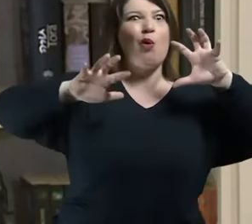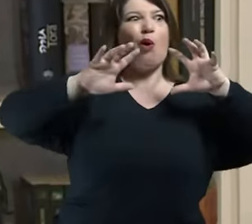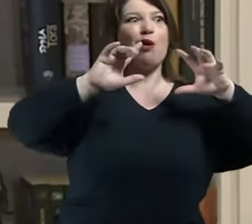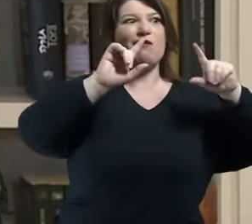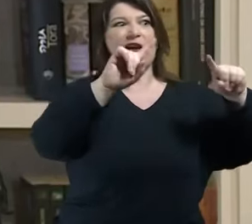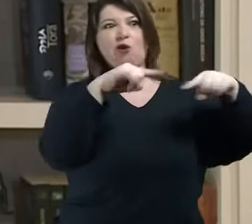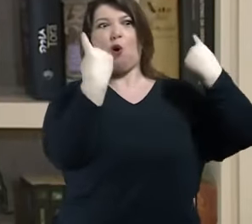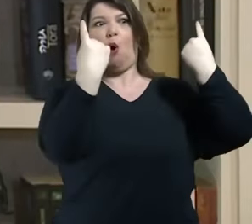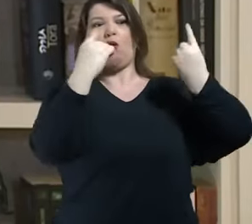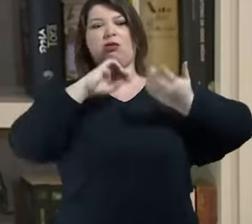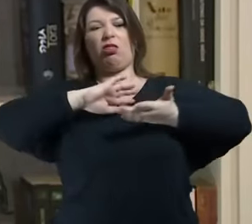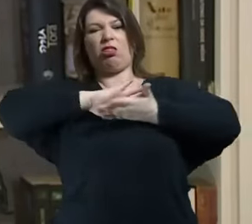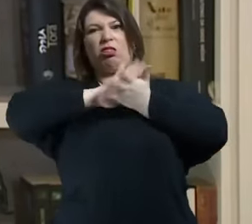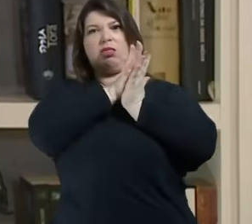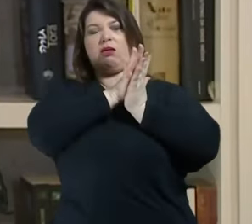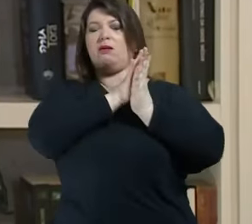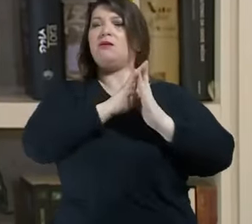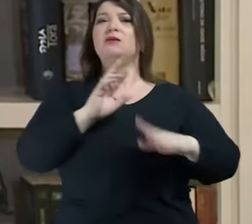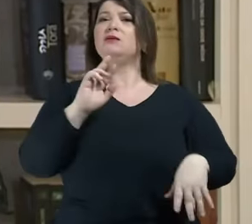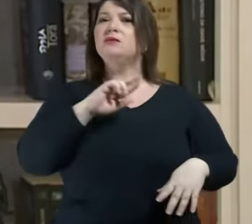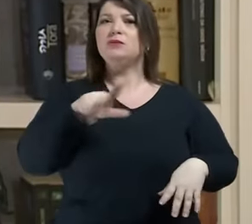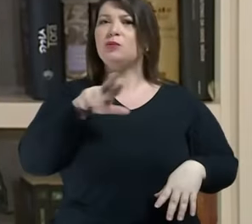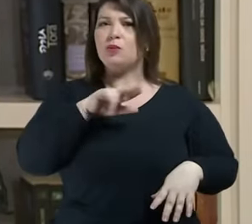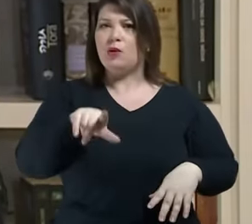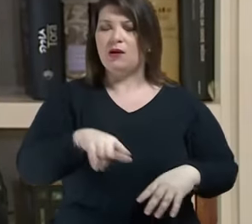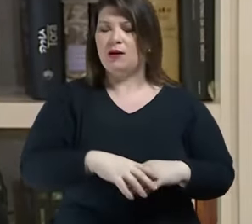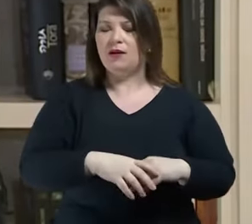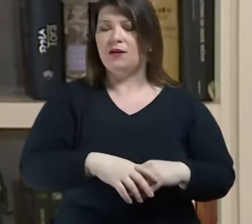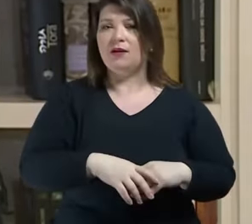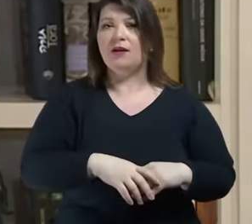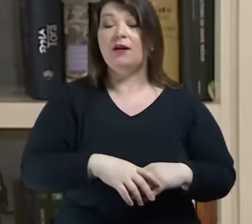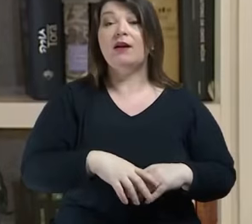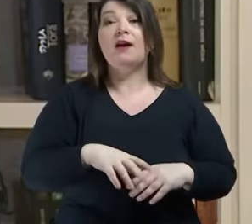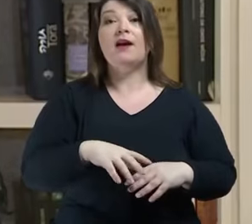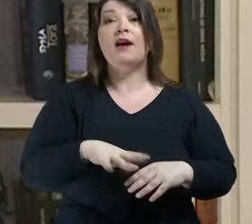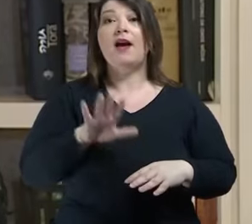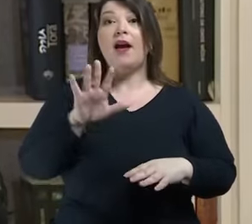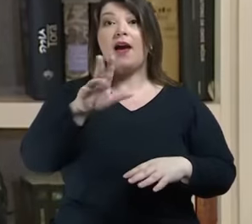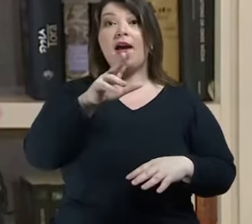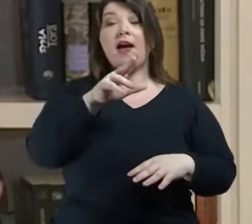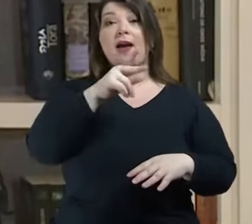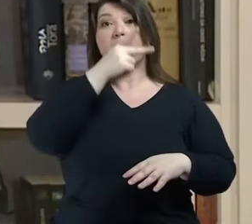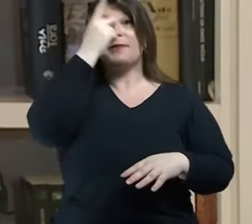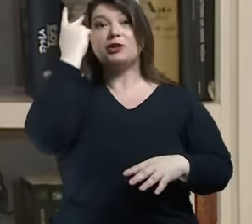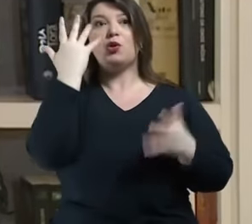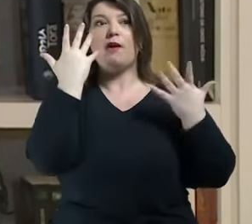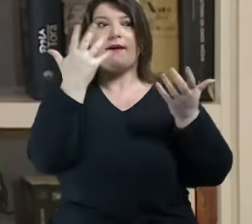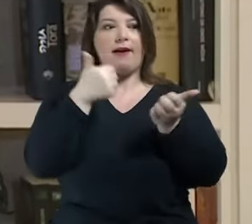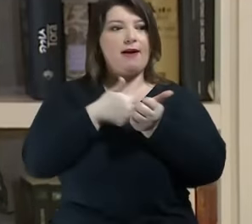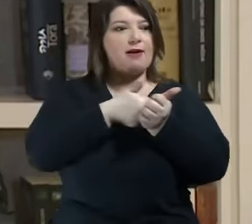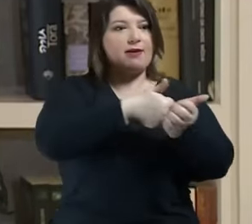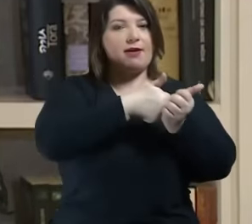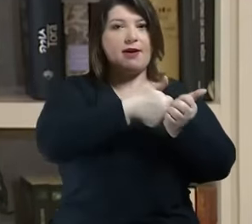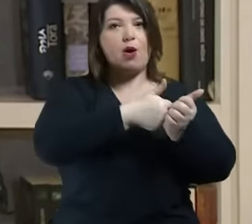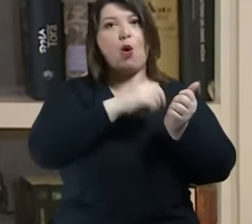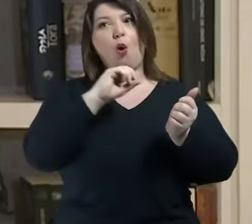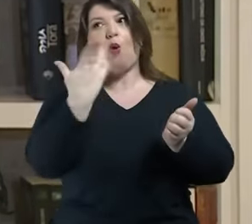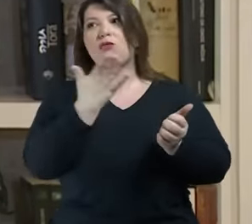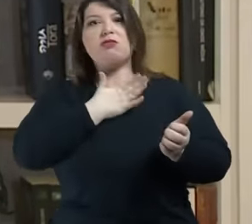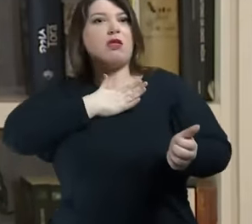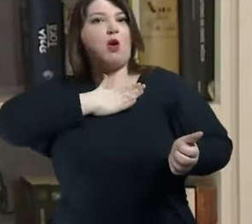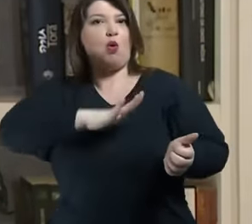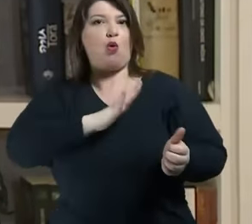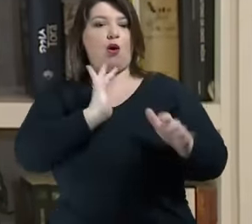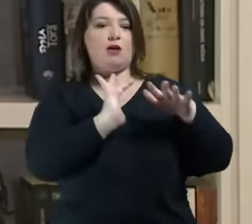mas que não é mais possível sendo alguém que quer seguidores ou abomina as redes sociais viver